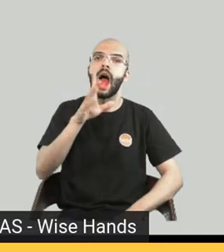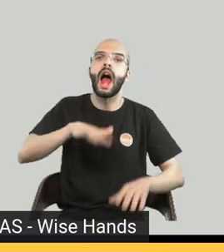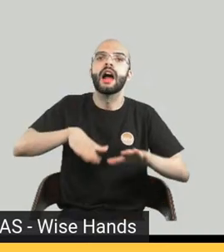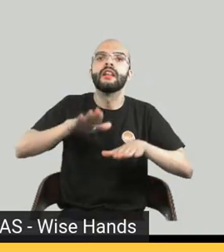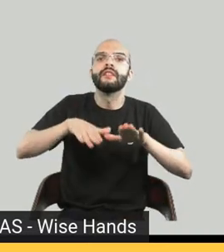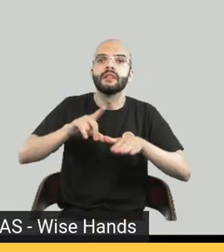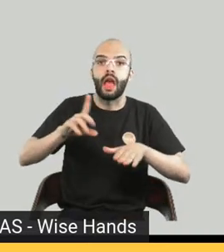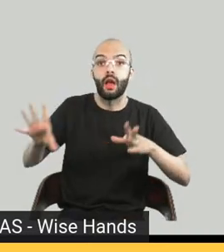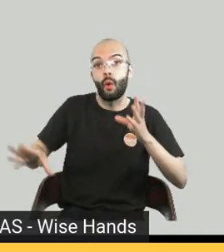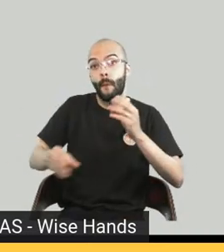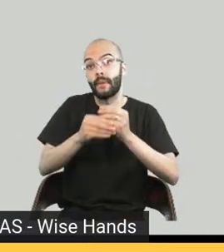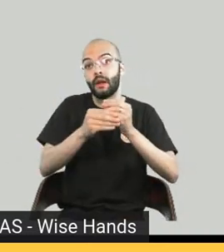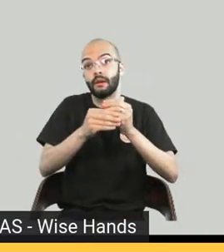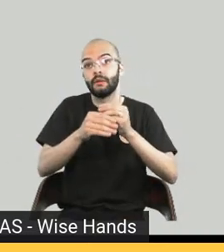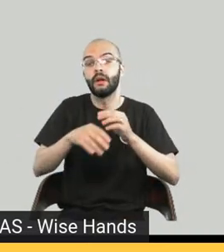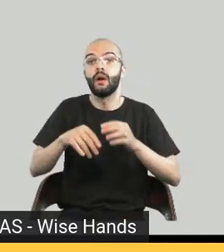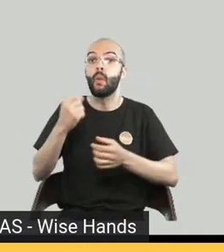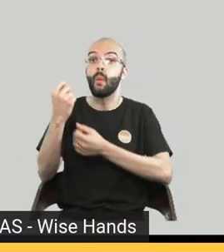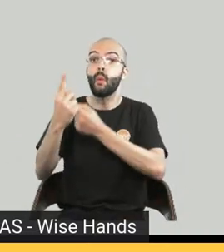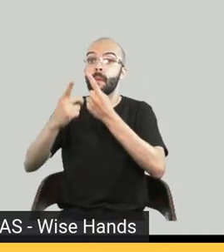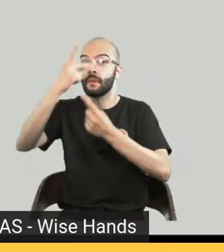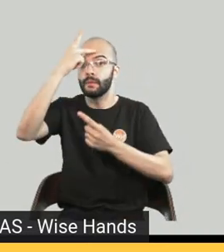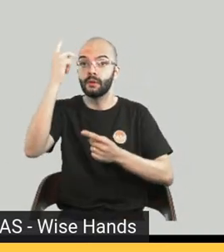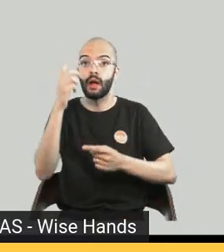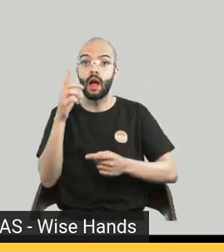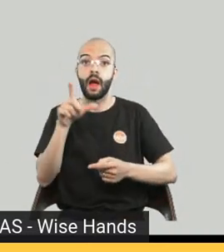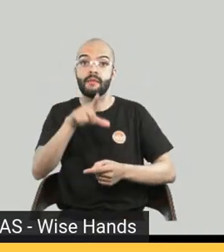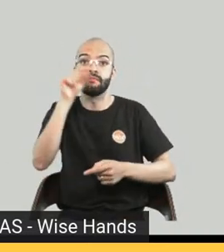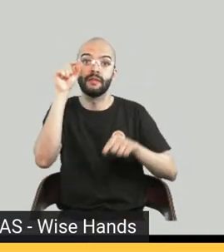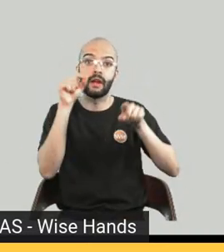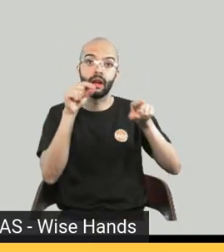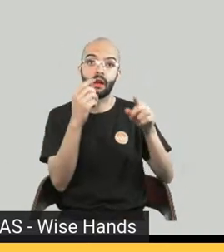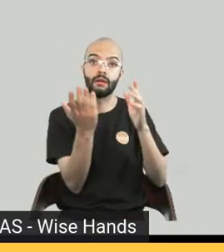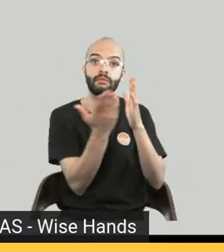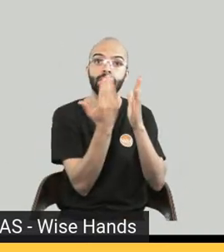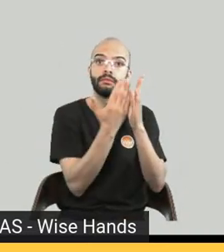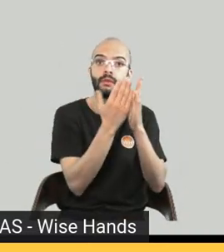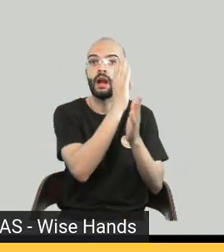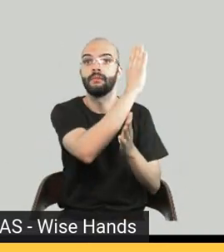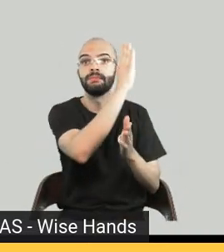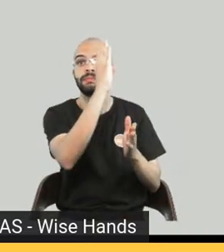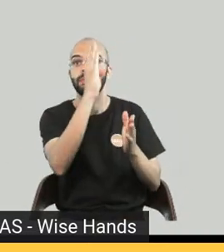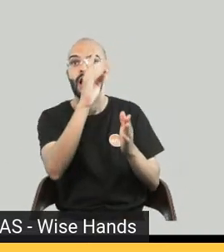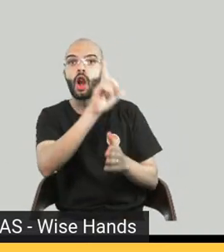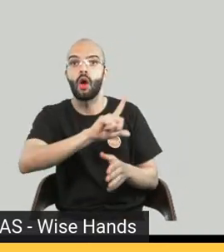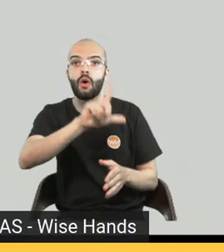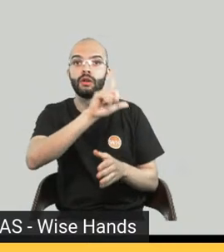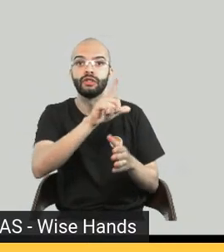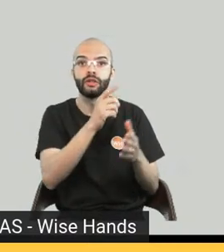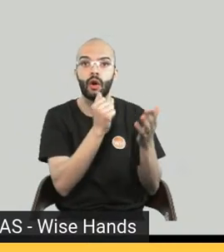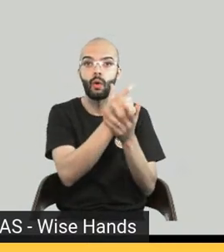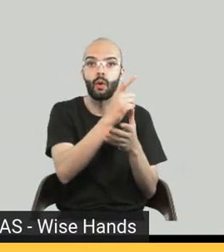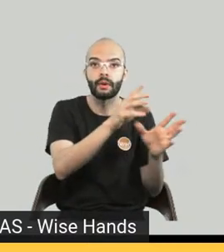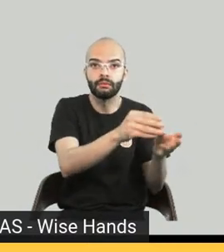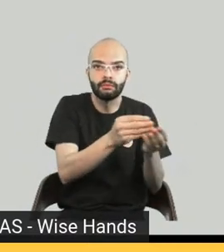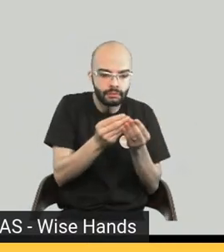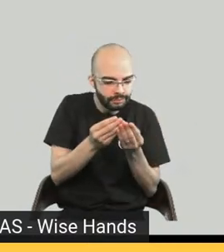que prefere um, tem gente que prefere o outro e tem muita gente que transita tranquilamente entre os dois formatos, né? Até falando